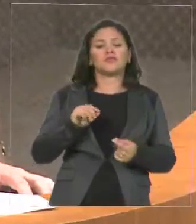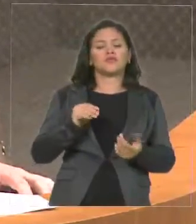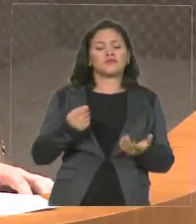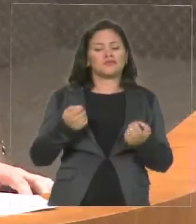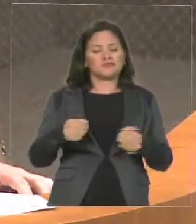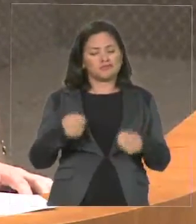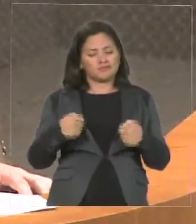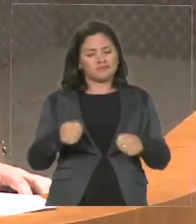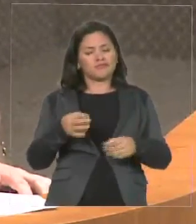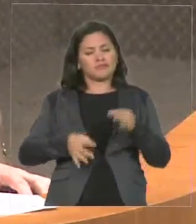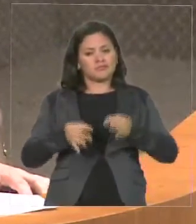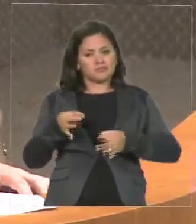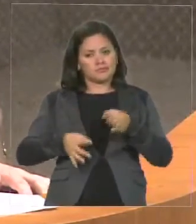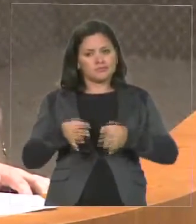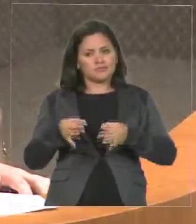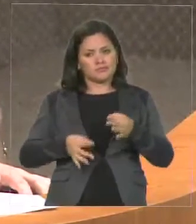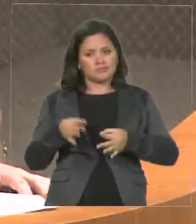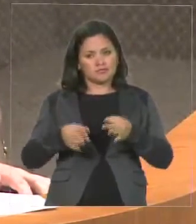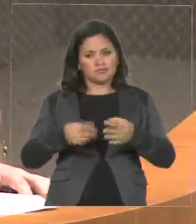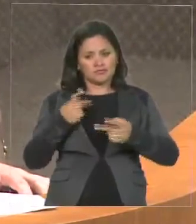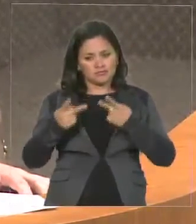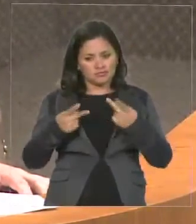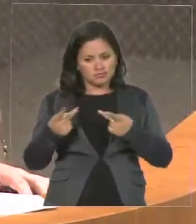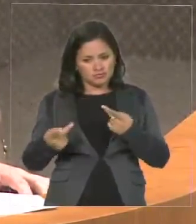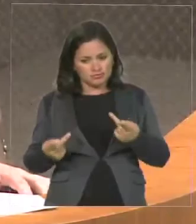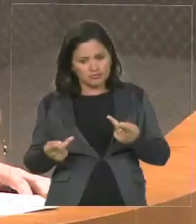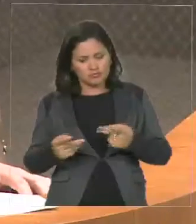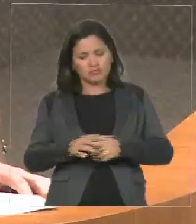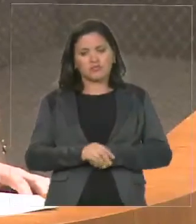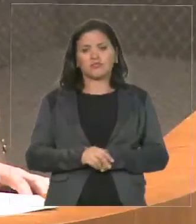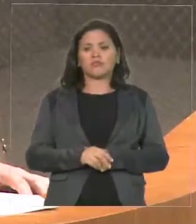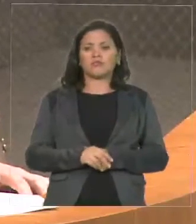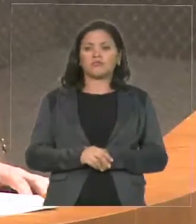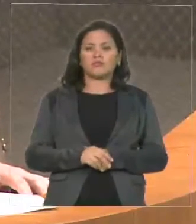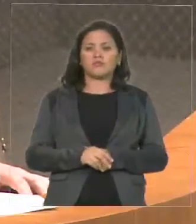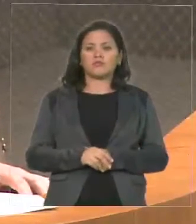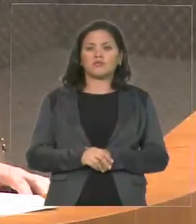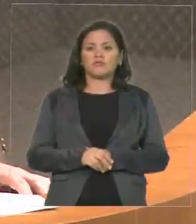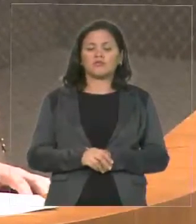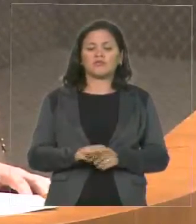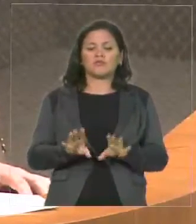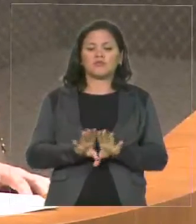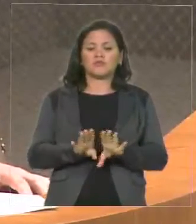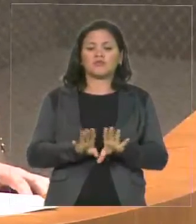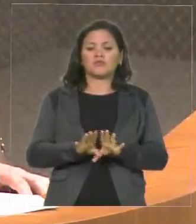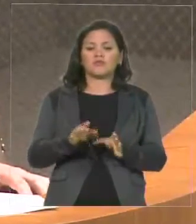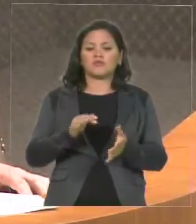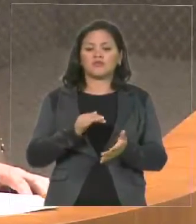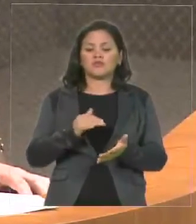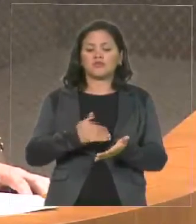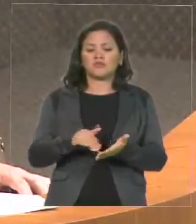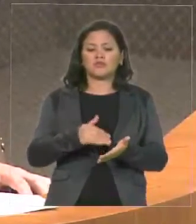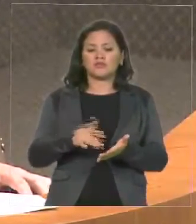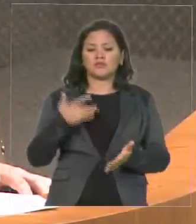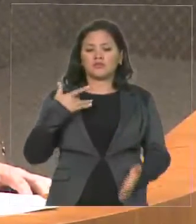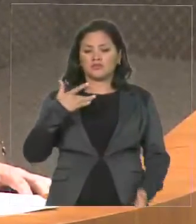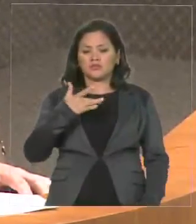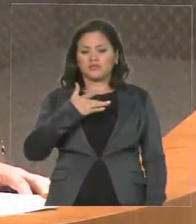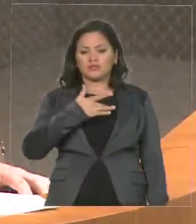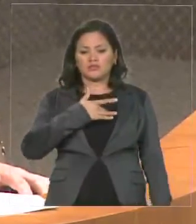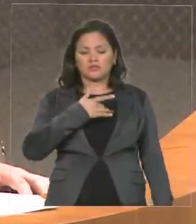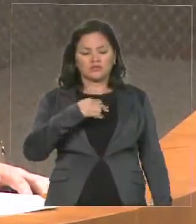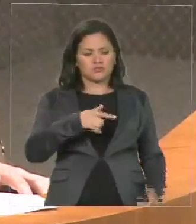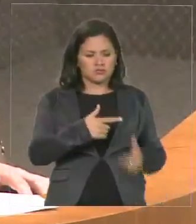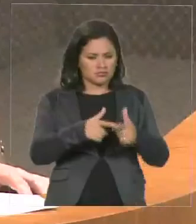colocação de V. Exª. E uma outra pessoa, o secretário de Saúde, ele pode ter também vários